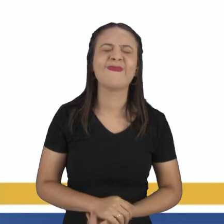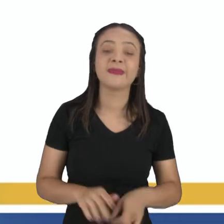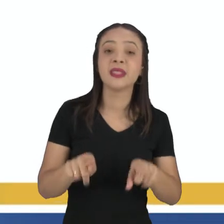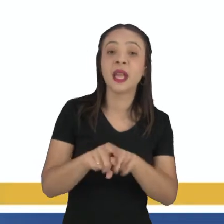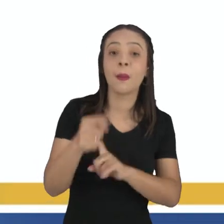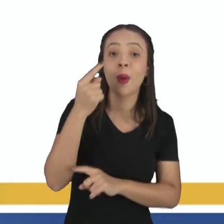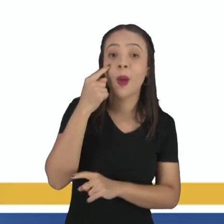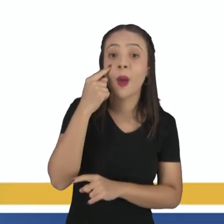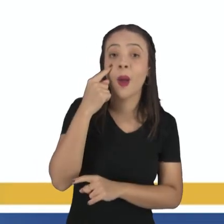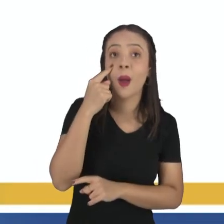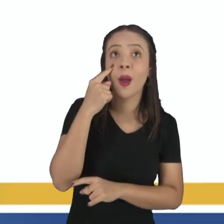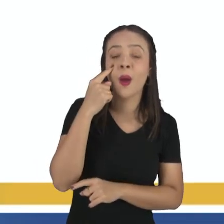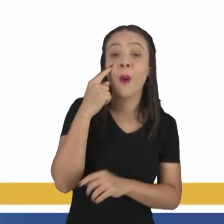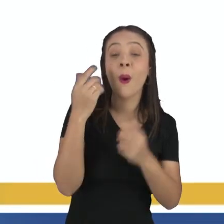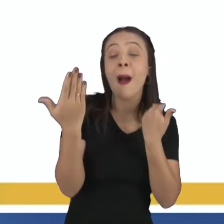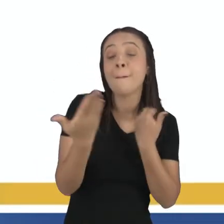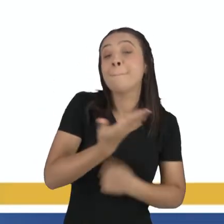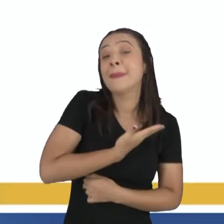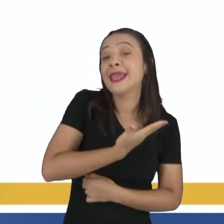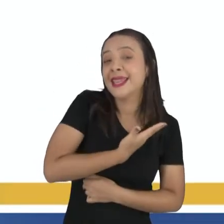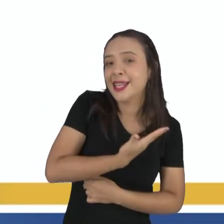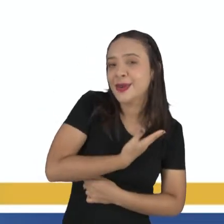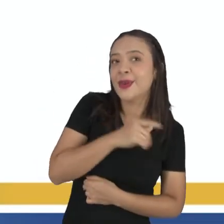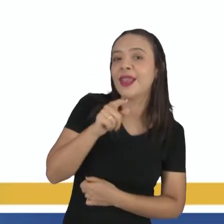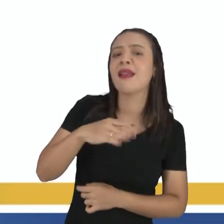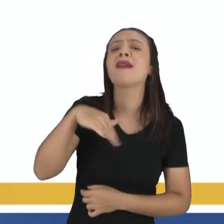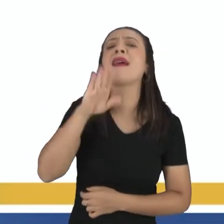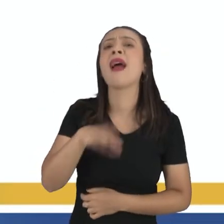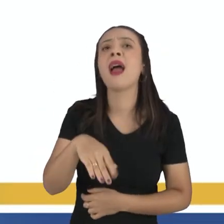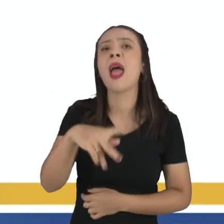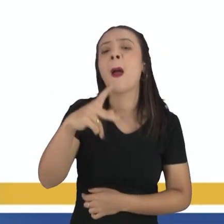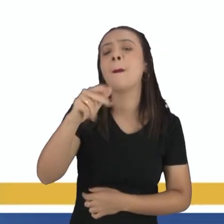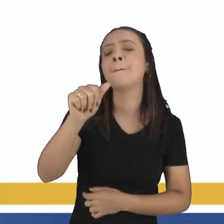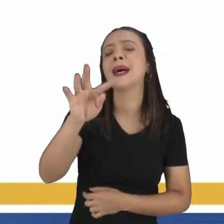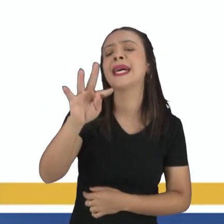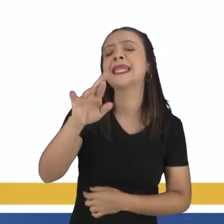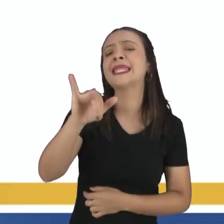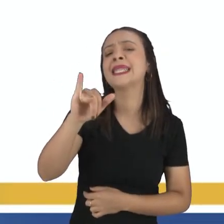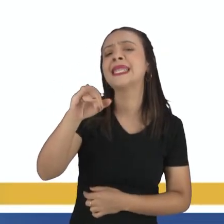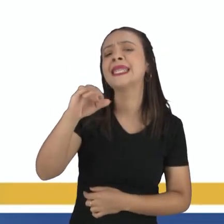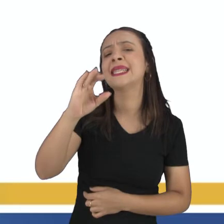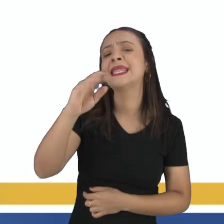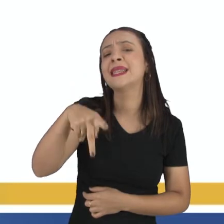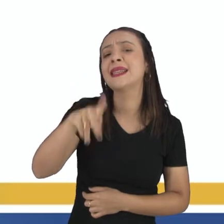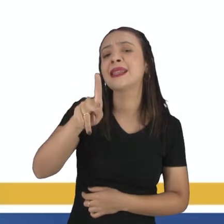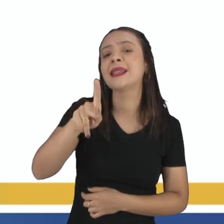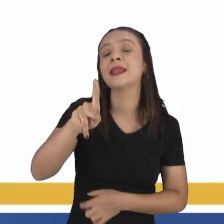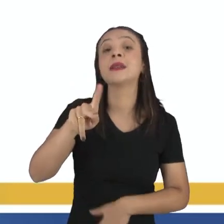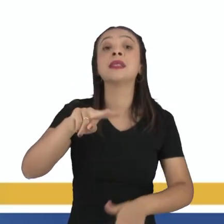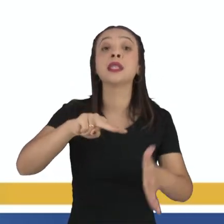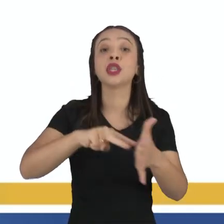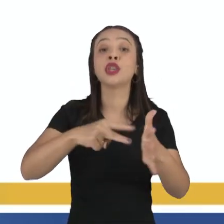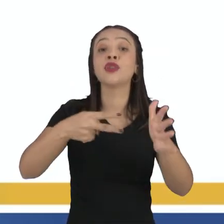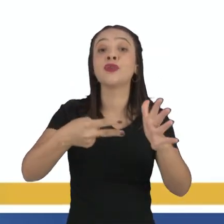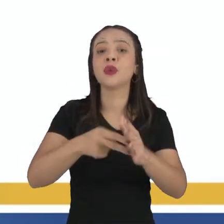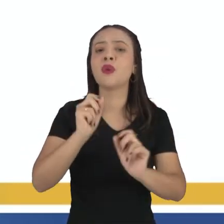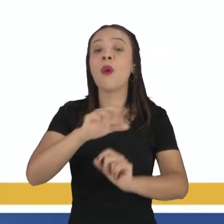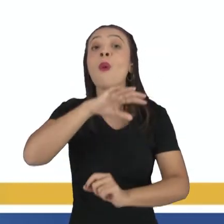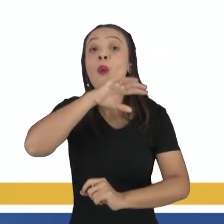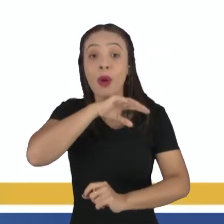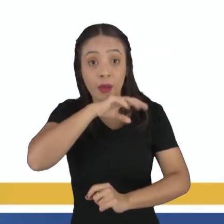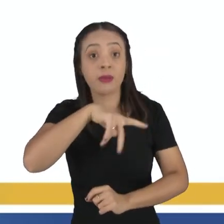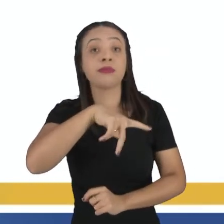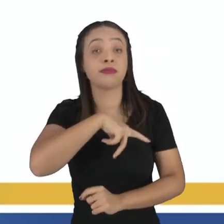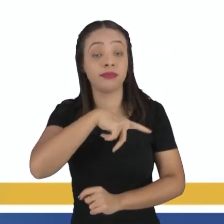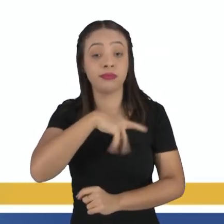E eu coloquei ali também o parceiro do Bob Esponja, o seu amigo, que é o Patrick. O Patrick, também, ele representa um animal que